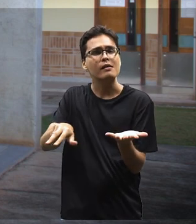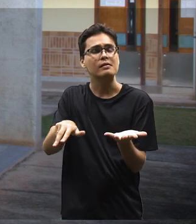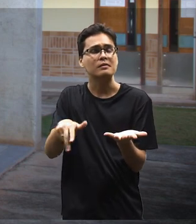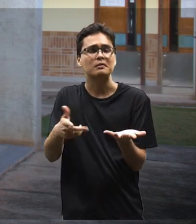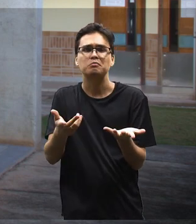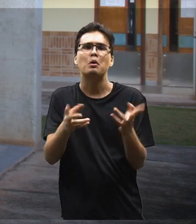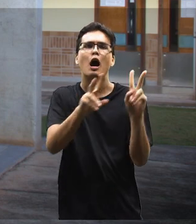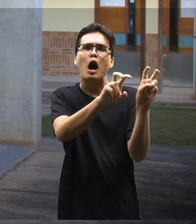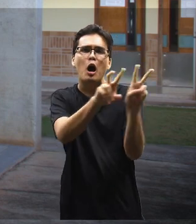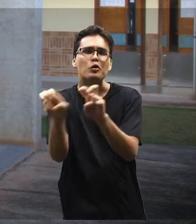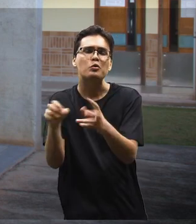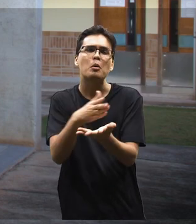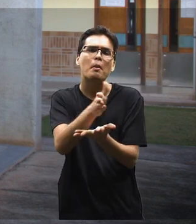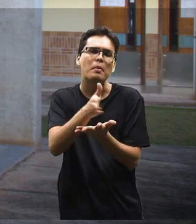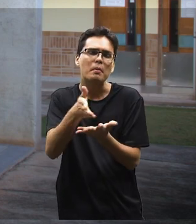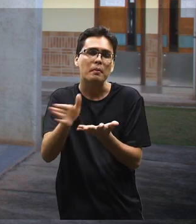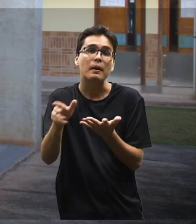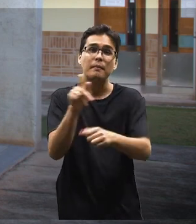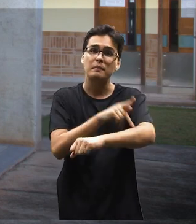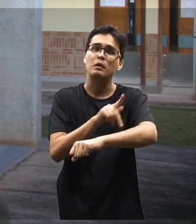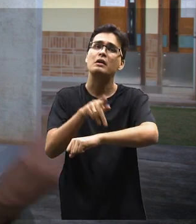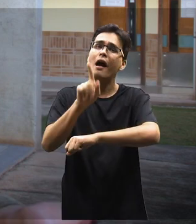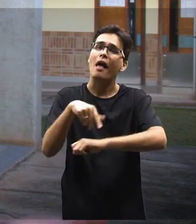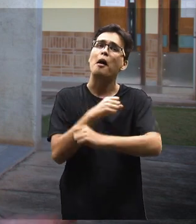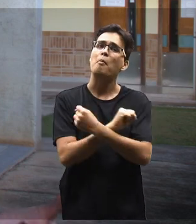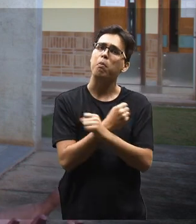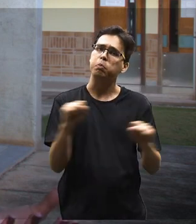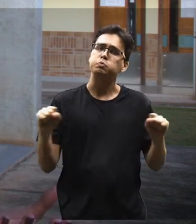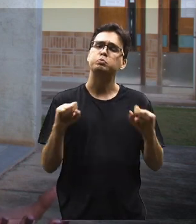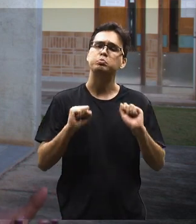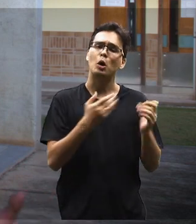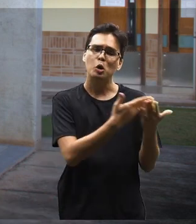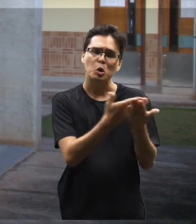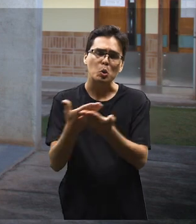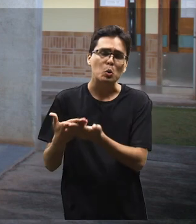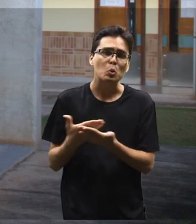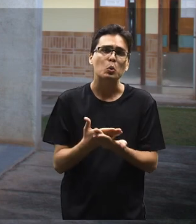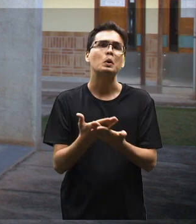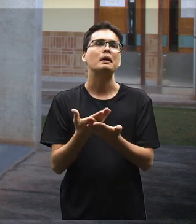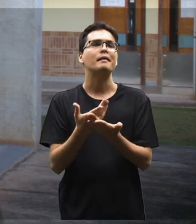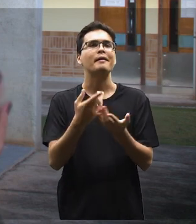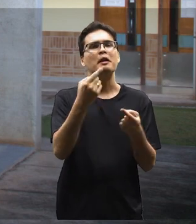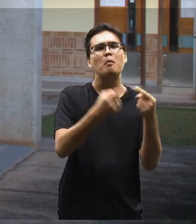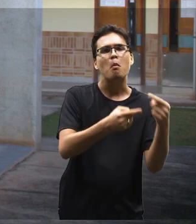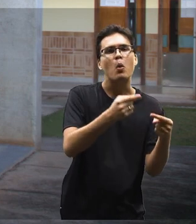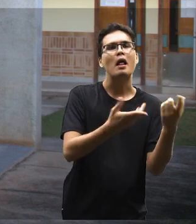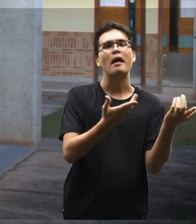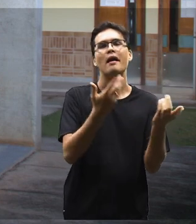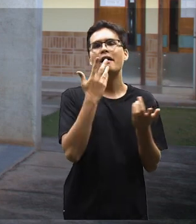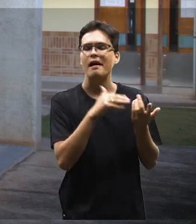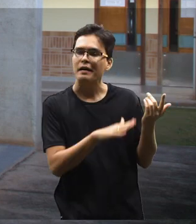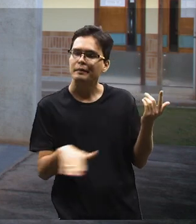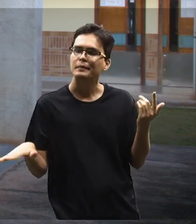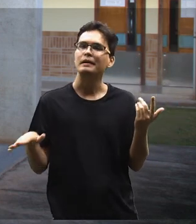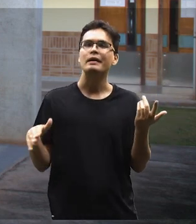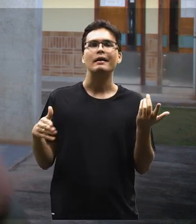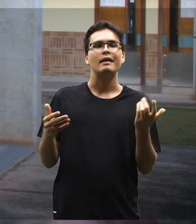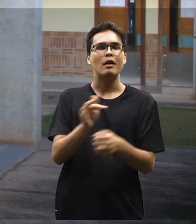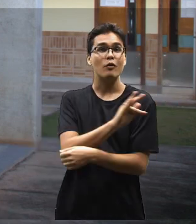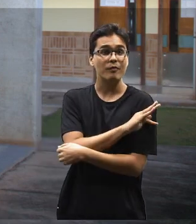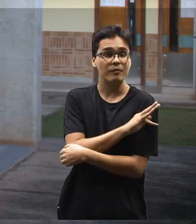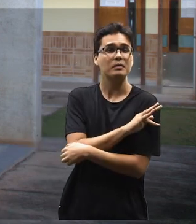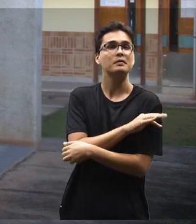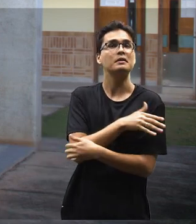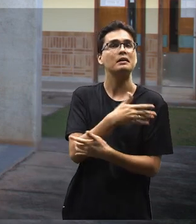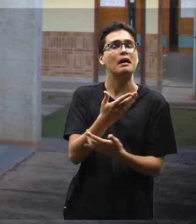áreas, vários assuntos. A pedagogia é uma área muito ampla de estudo, que envolve política, as crianças